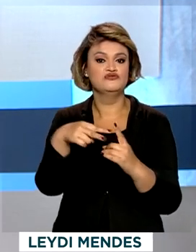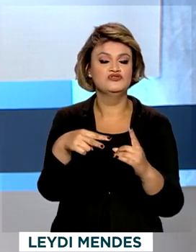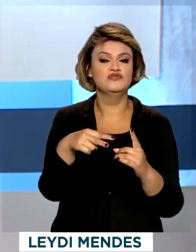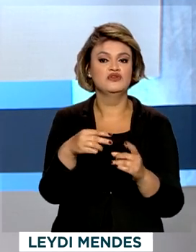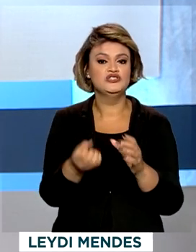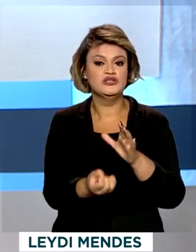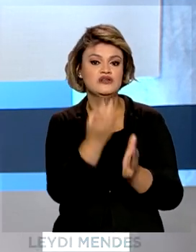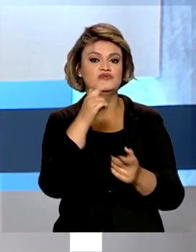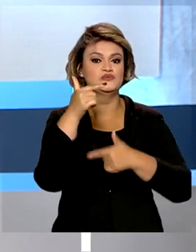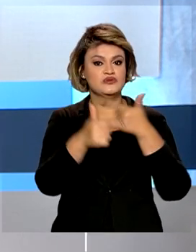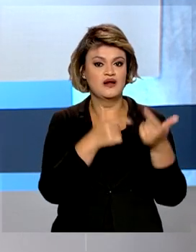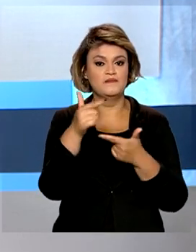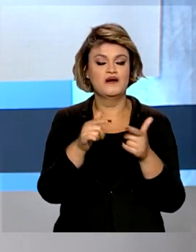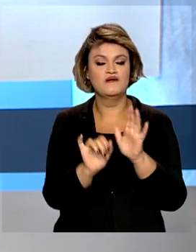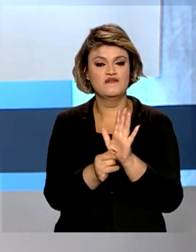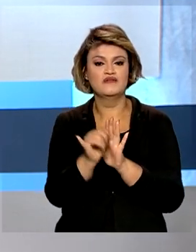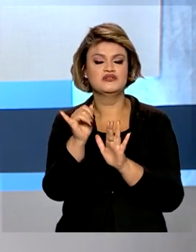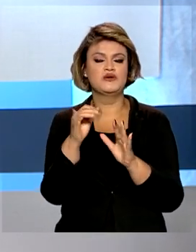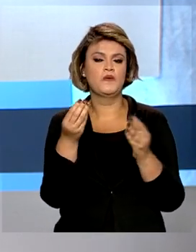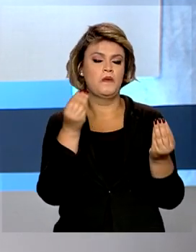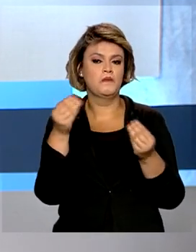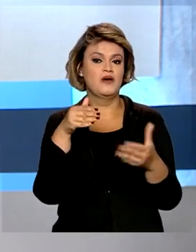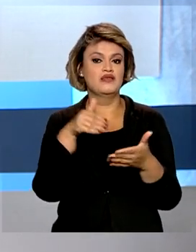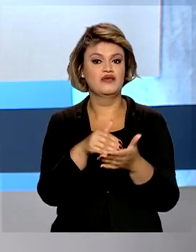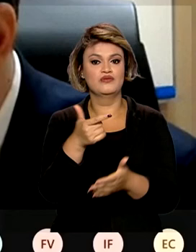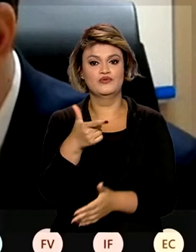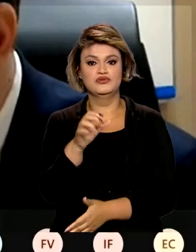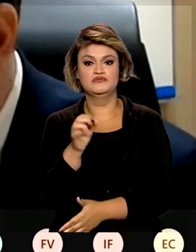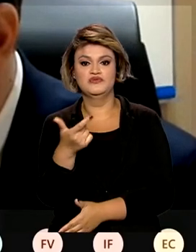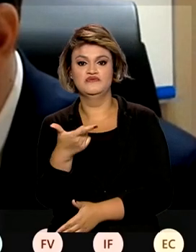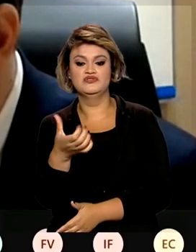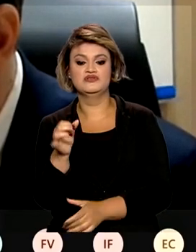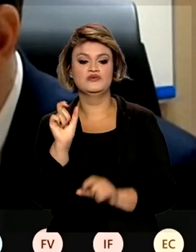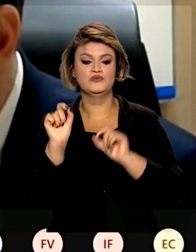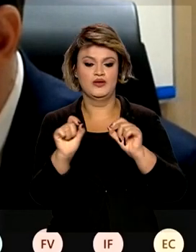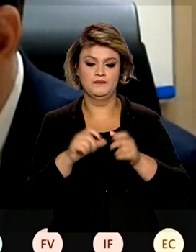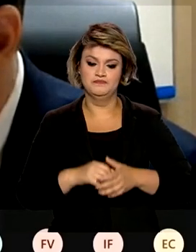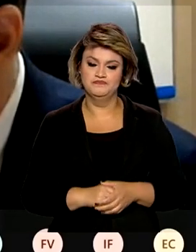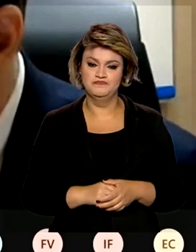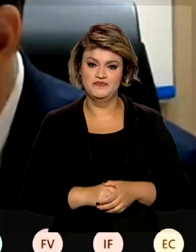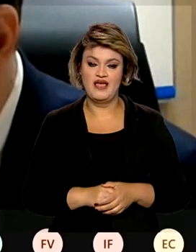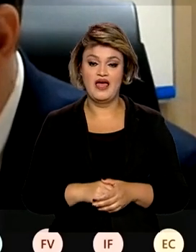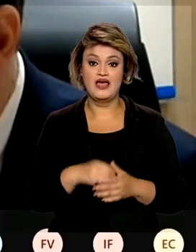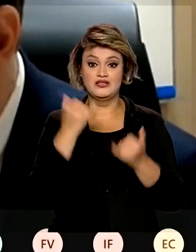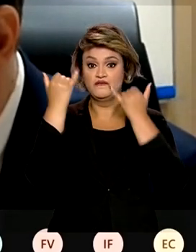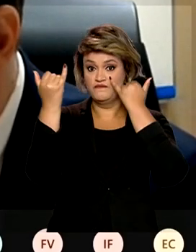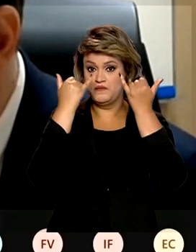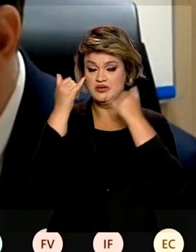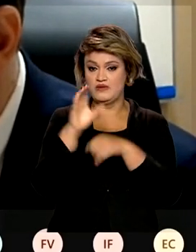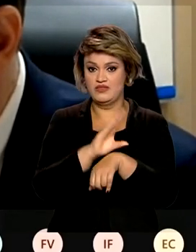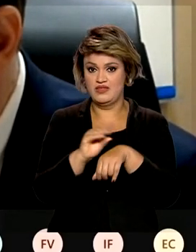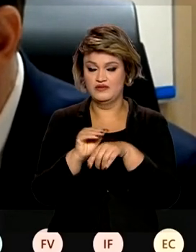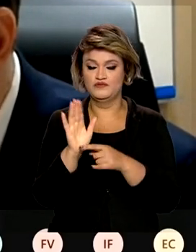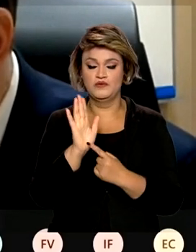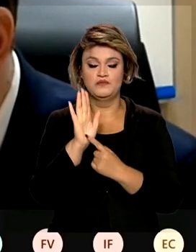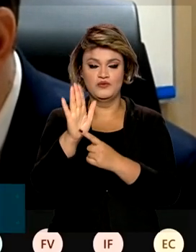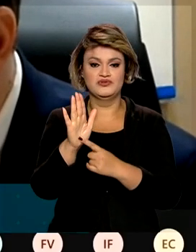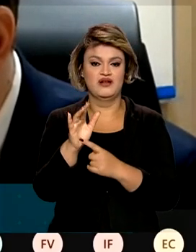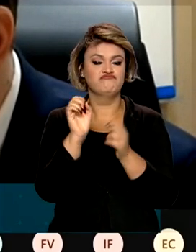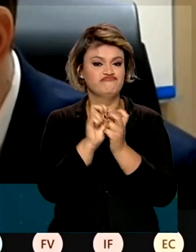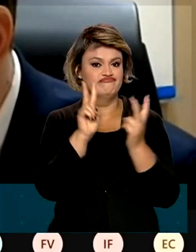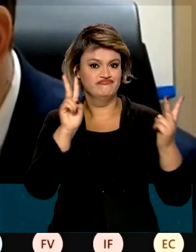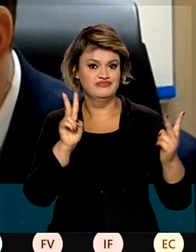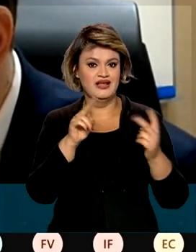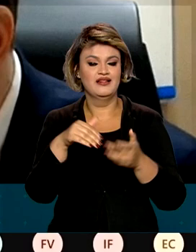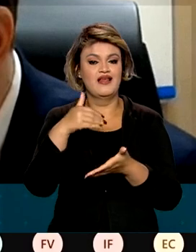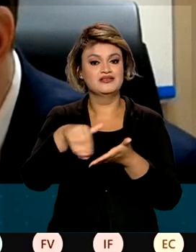geração de emprego e inflação até 2026. Os dados foram apresentados de forma virtual